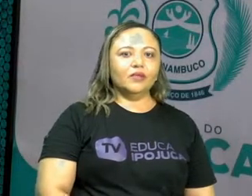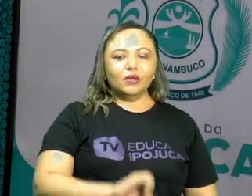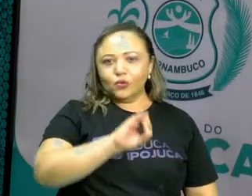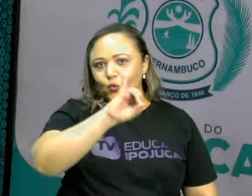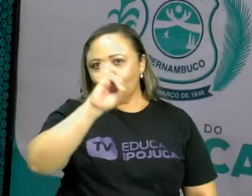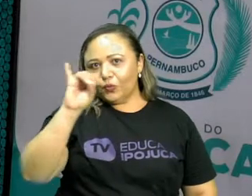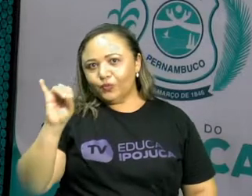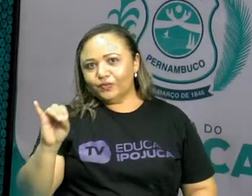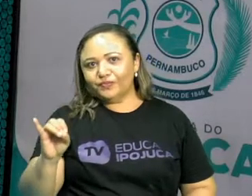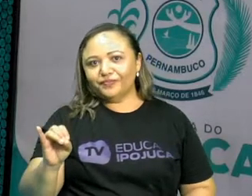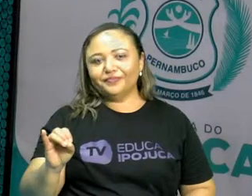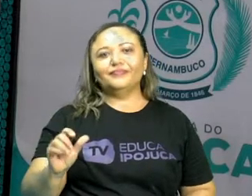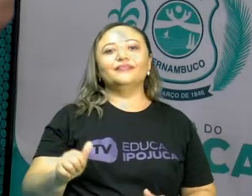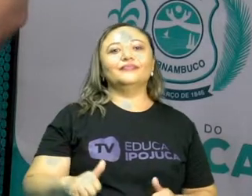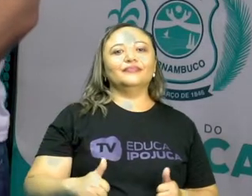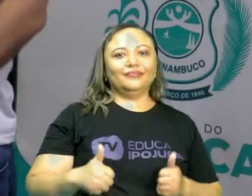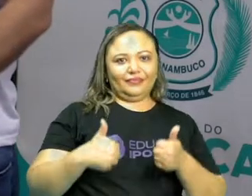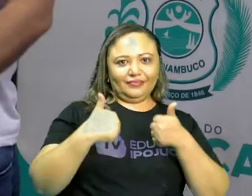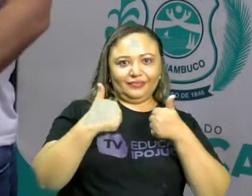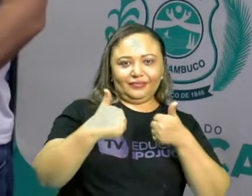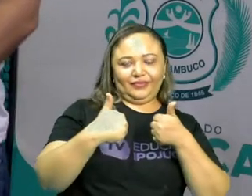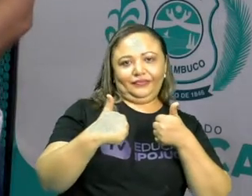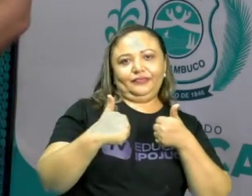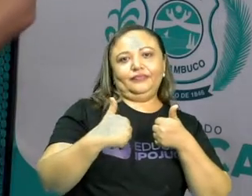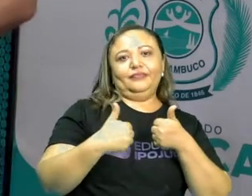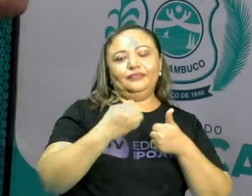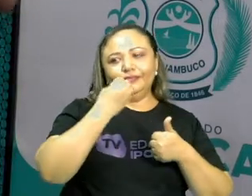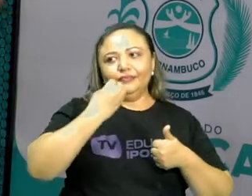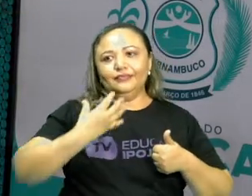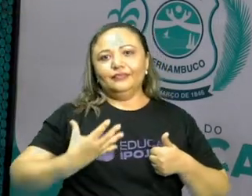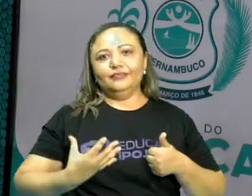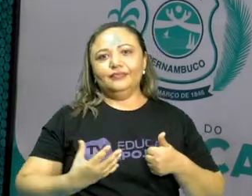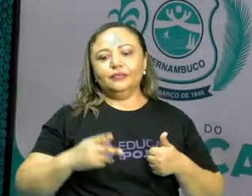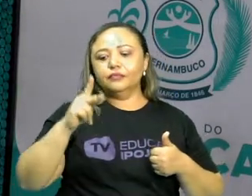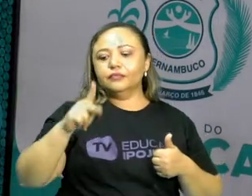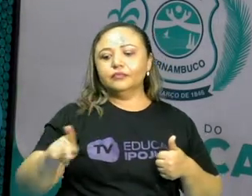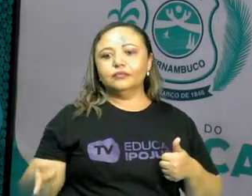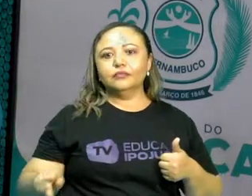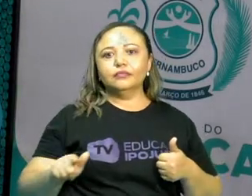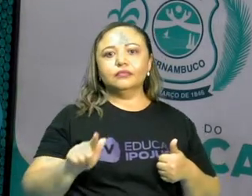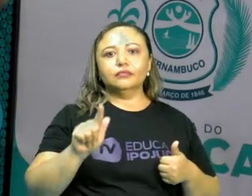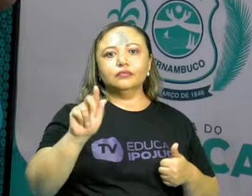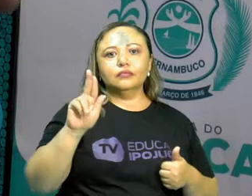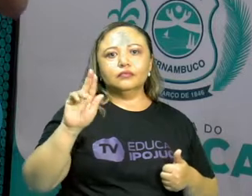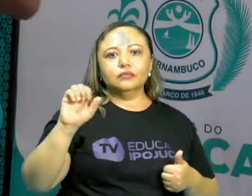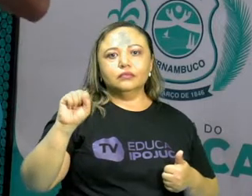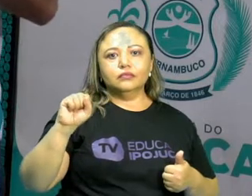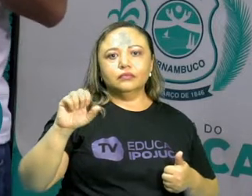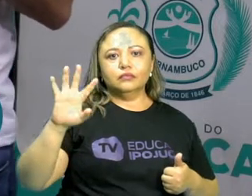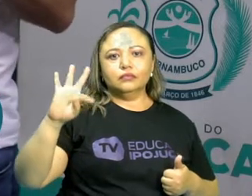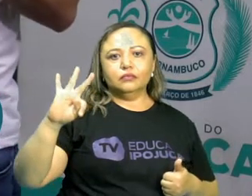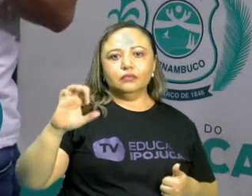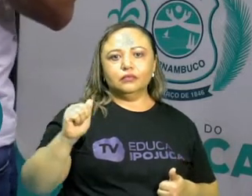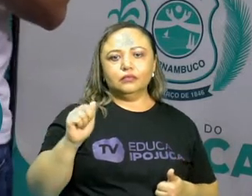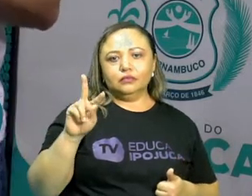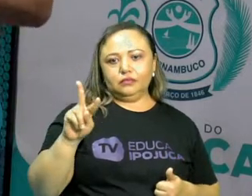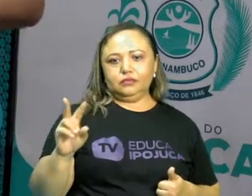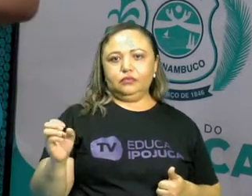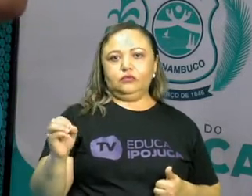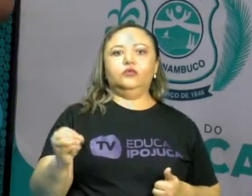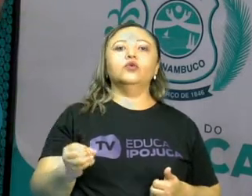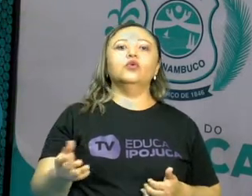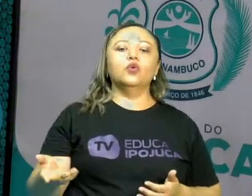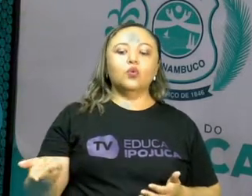Olá pessoal, como é que estão vocês? Aqui é o professor Gustavo falando e hoje nós vamos retomar